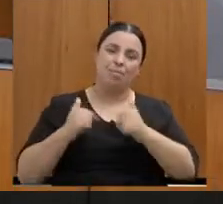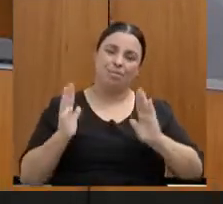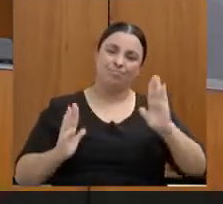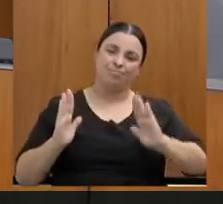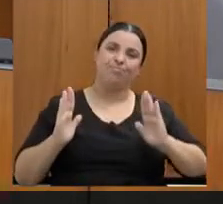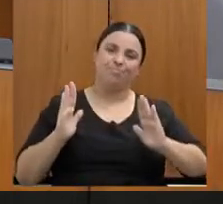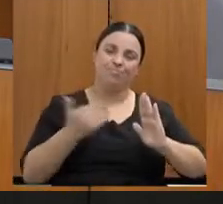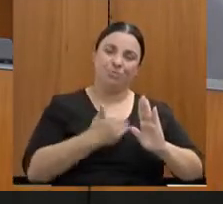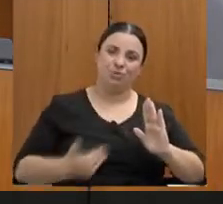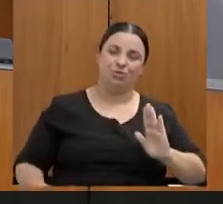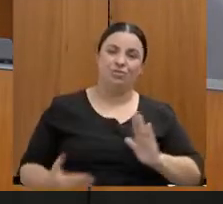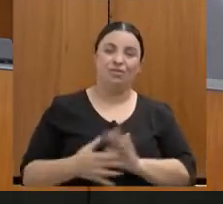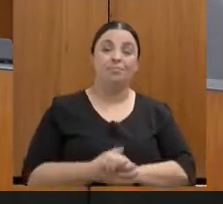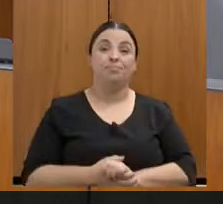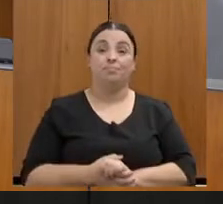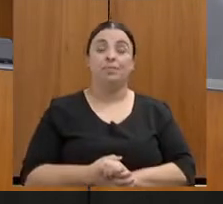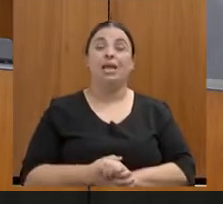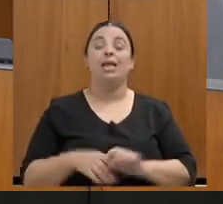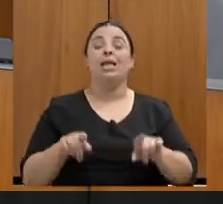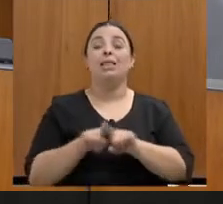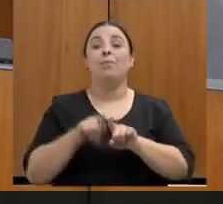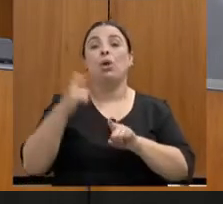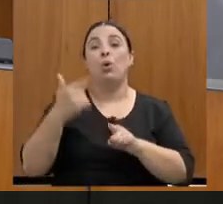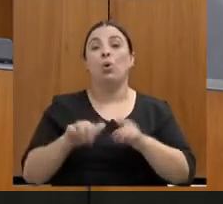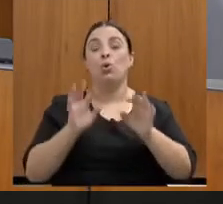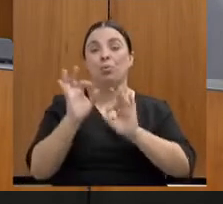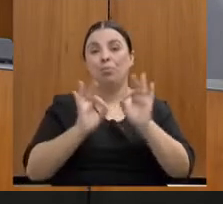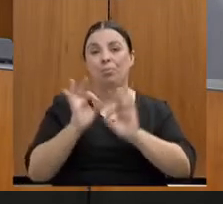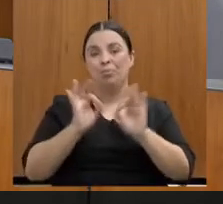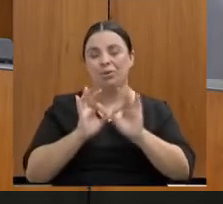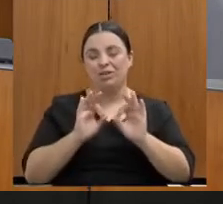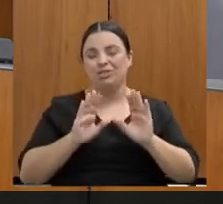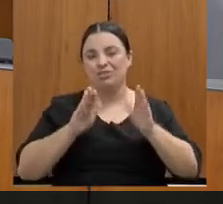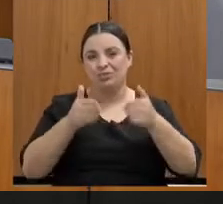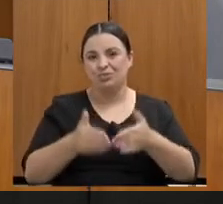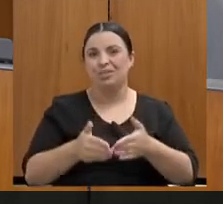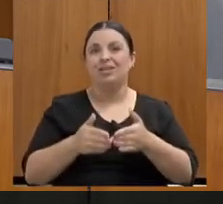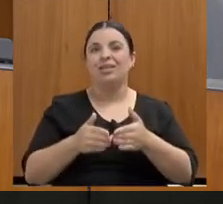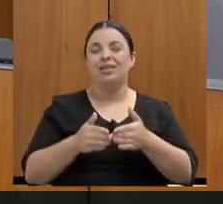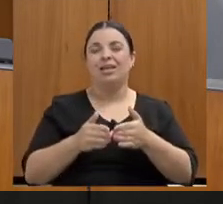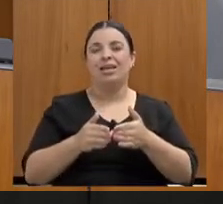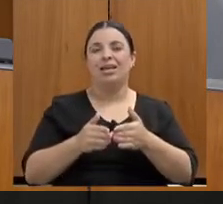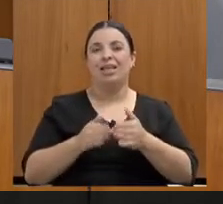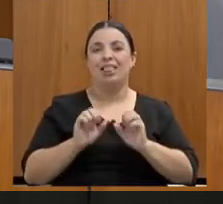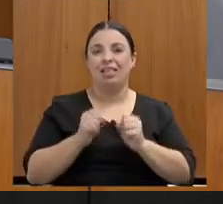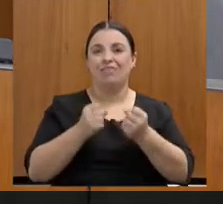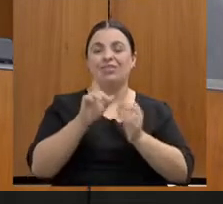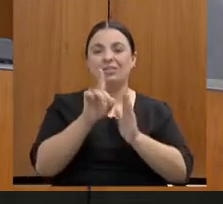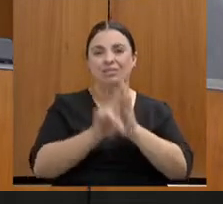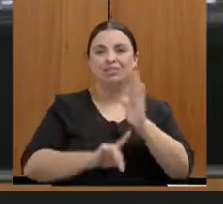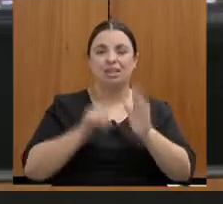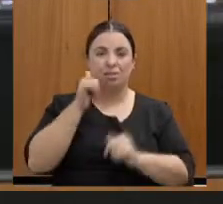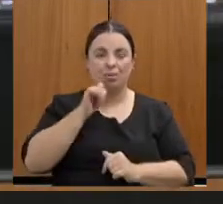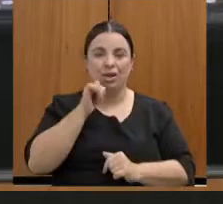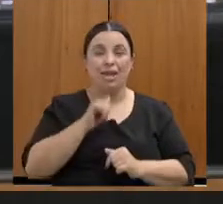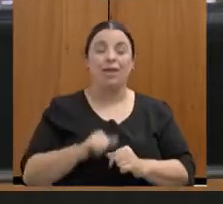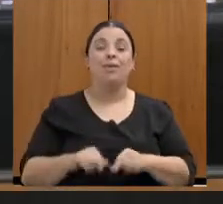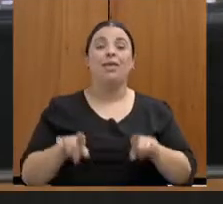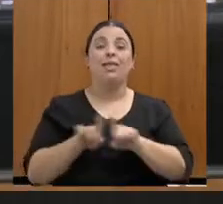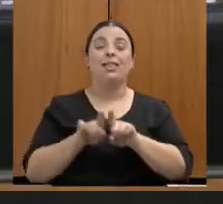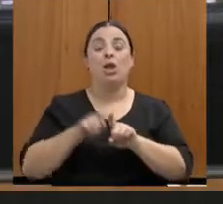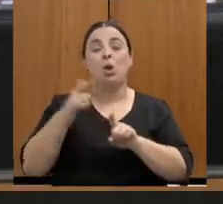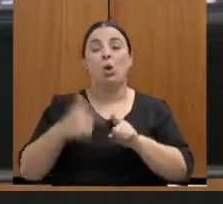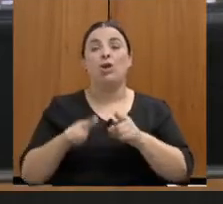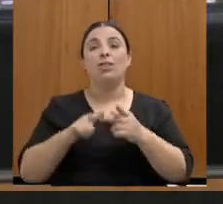perspectiva da política para a mulher e na luta contra as violências, tem a Lei 23.680, que cria o Banco de Empregos.